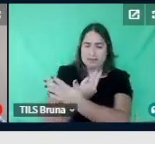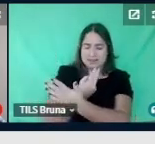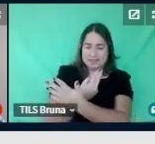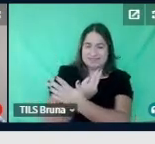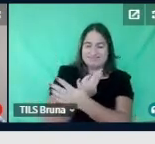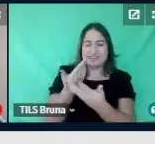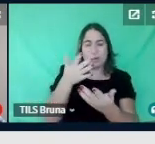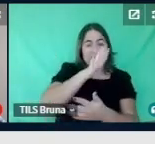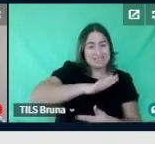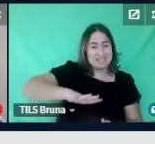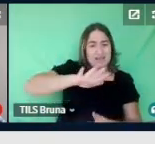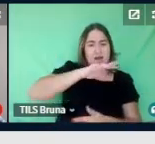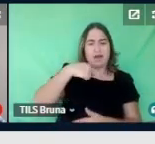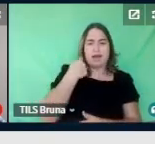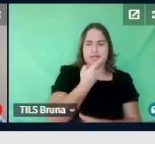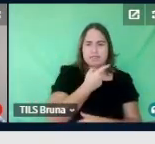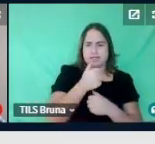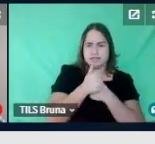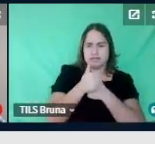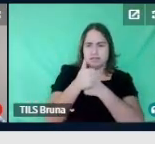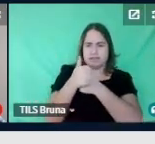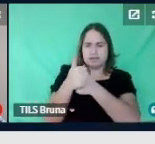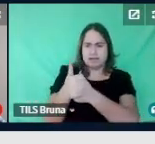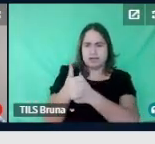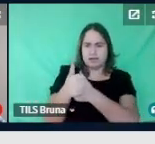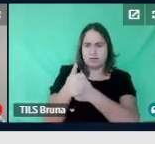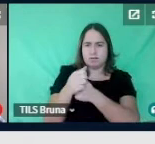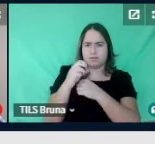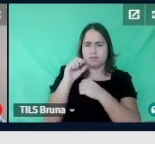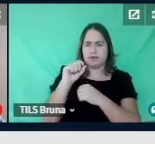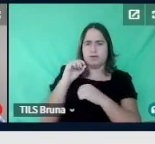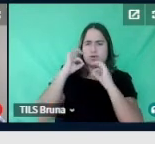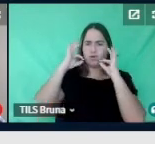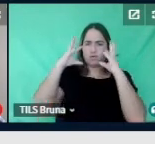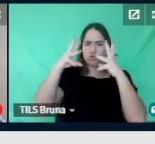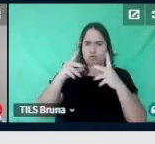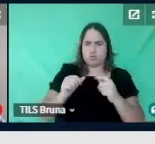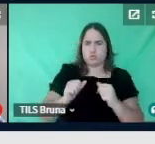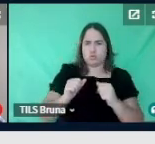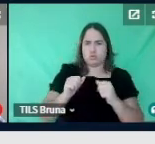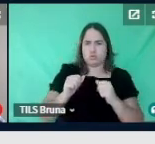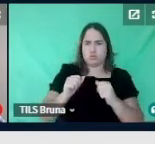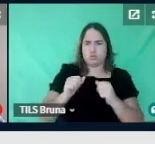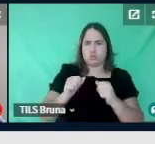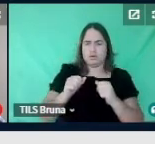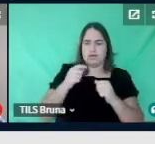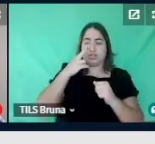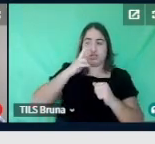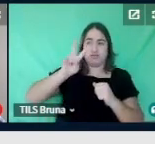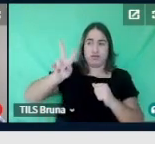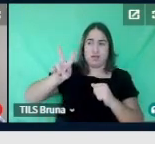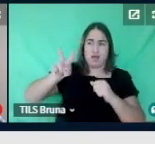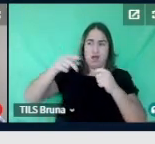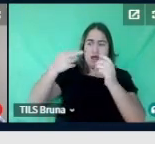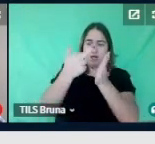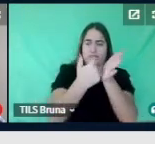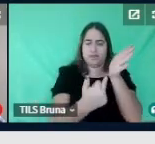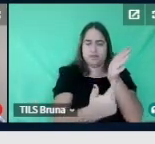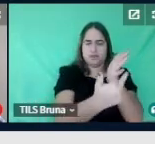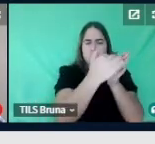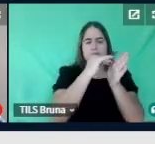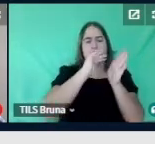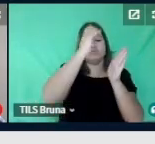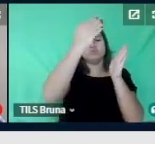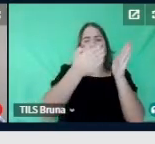geralmente, nós somos guiados pelo todo global. Você vê uma figura, você vê a figura como um todo. Já no